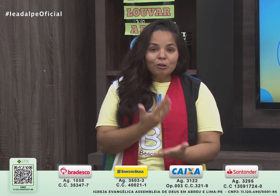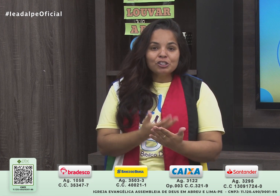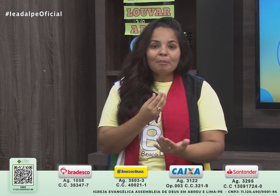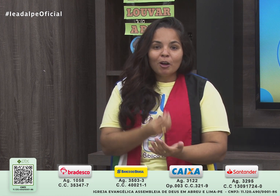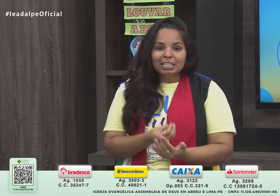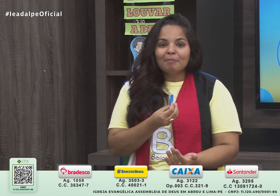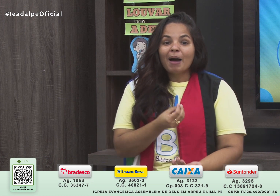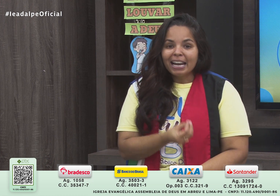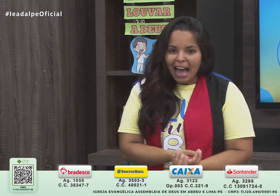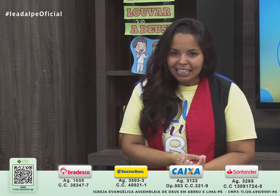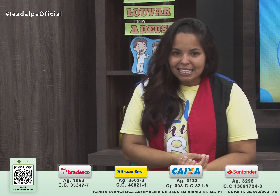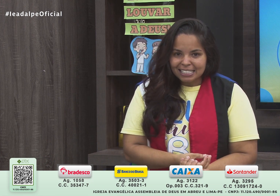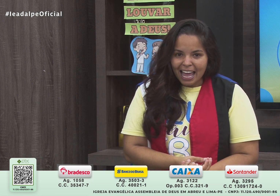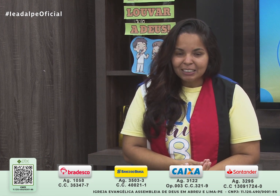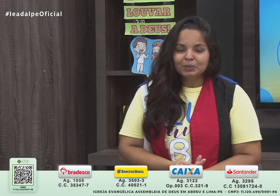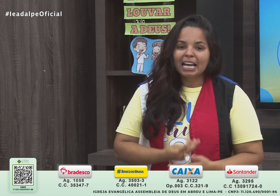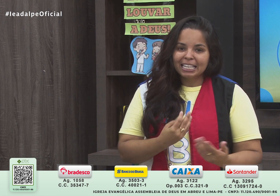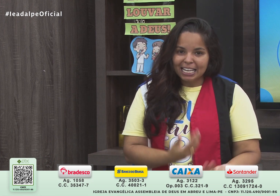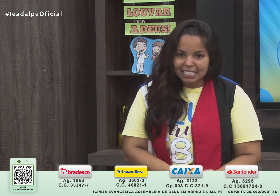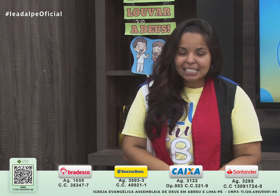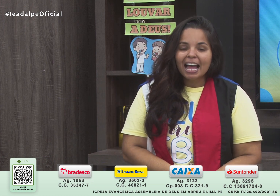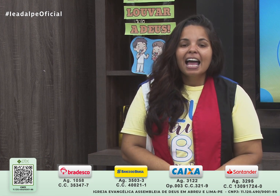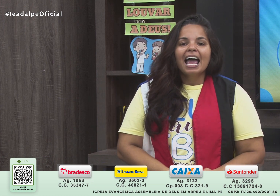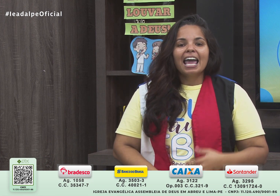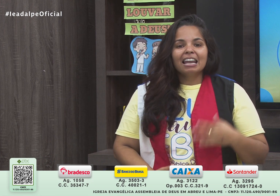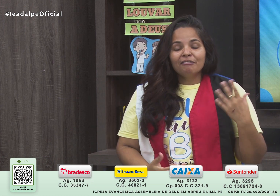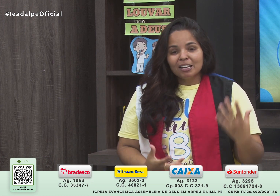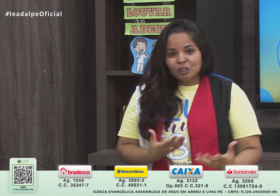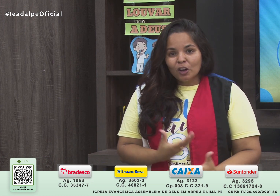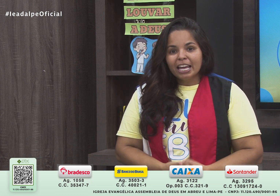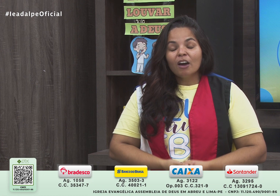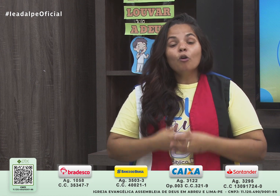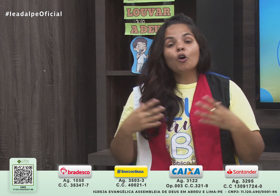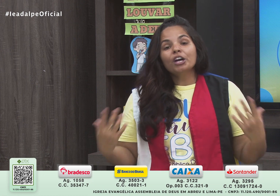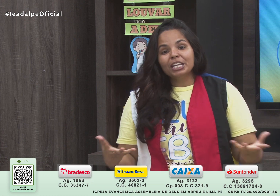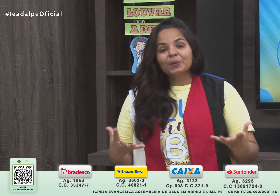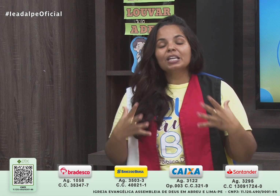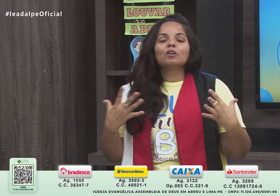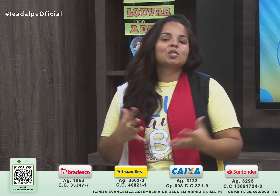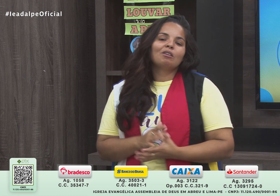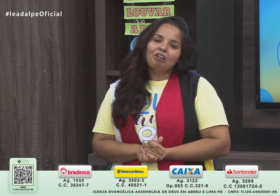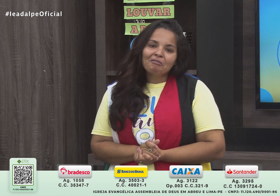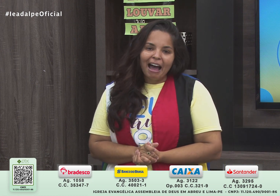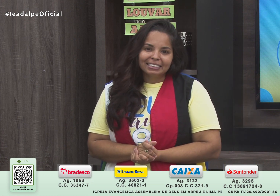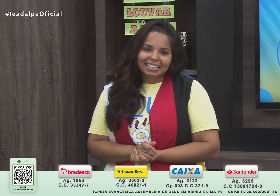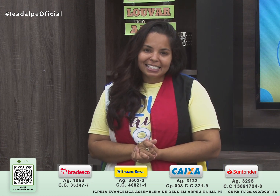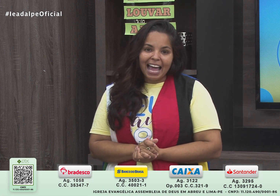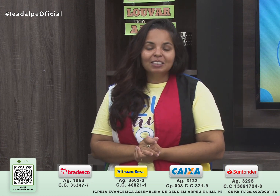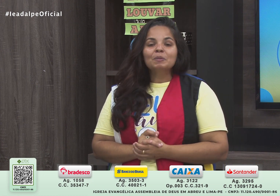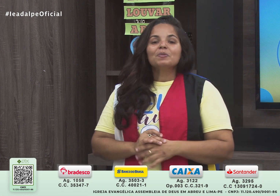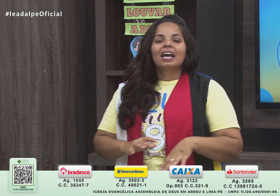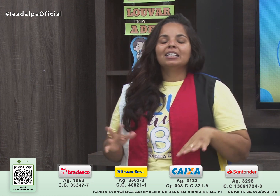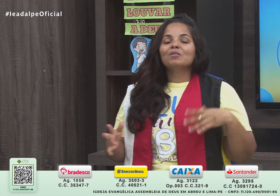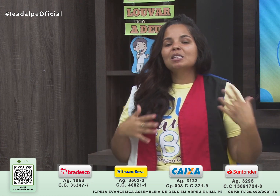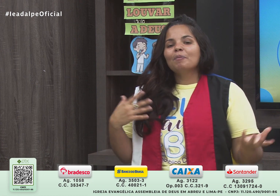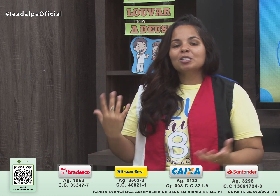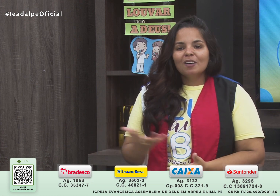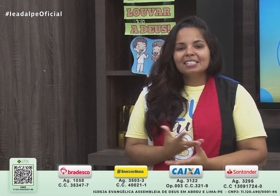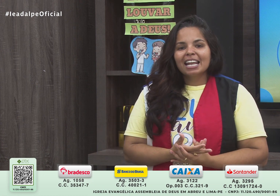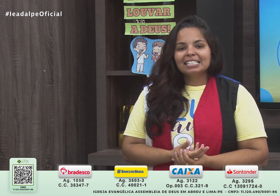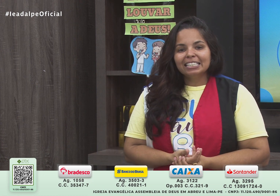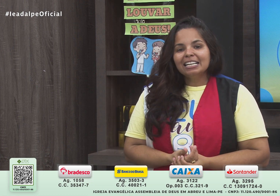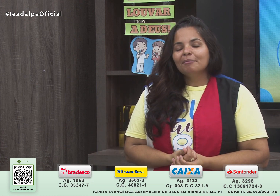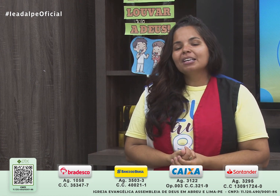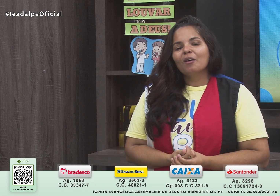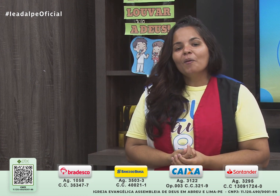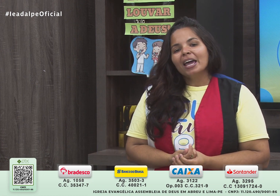onde a bolinha parar, tá certo? Na criança, ela vai escolher o corinho que todos vão louvar, tá certo? Então, você pode